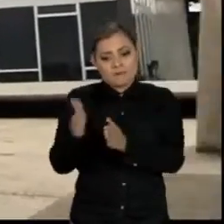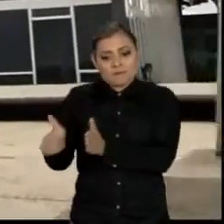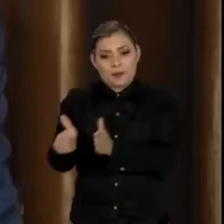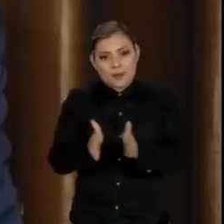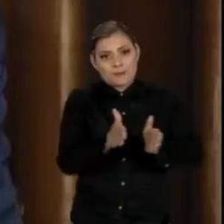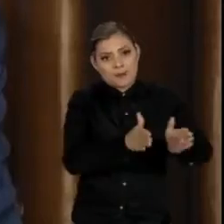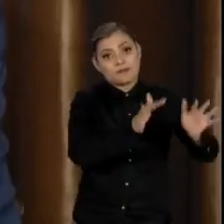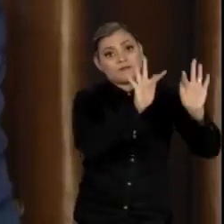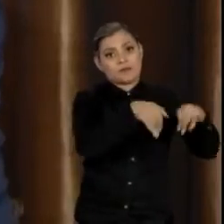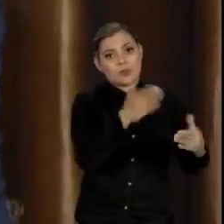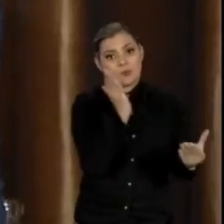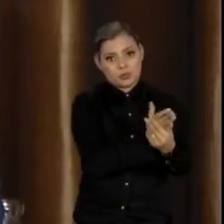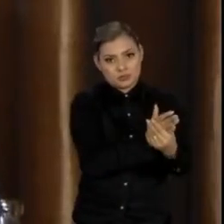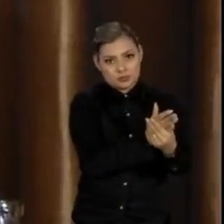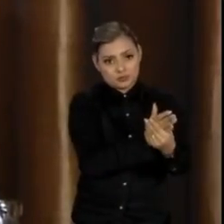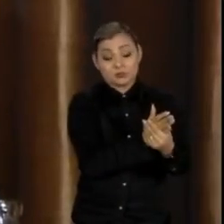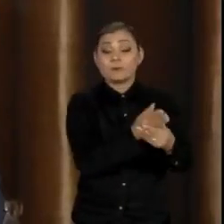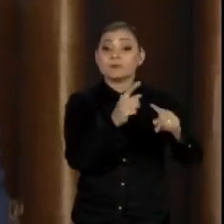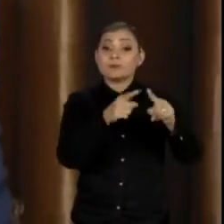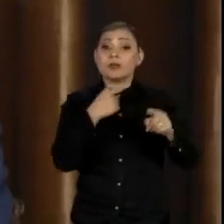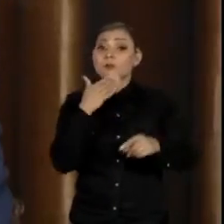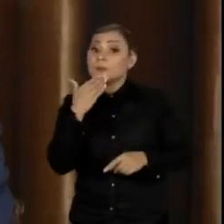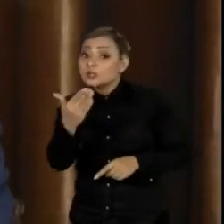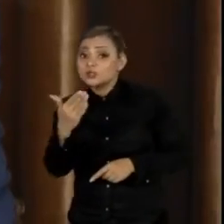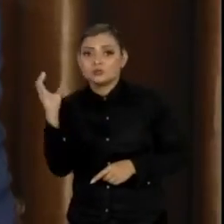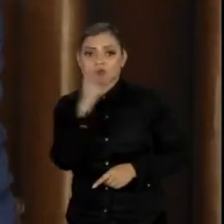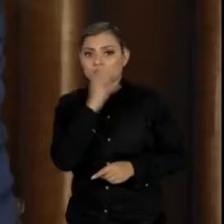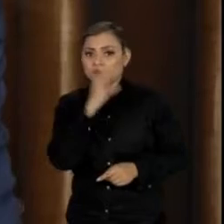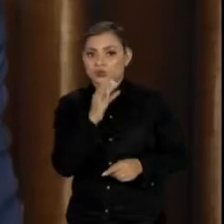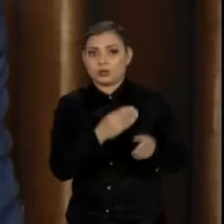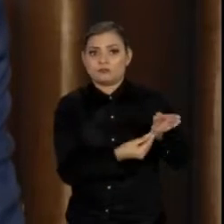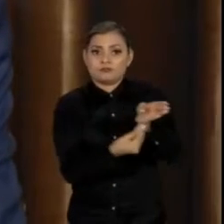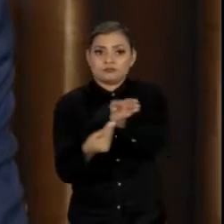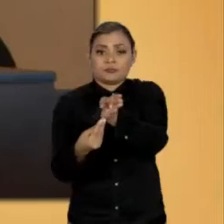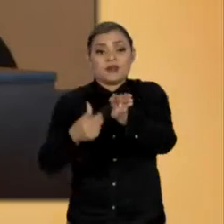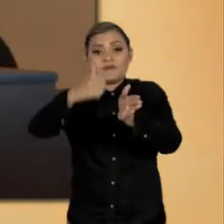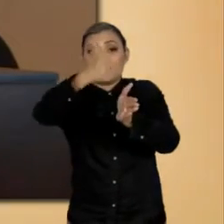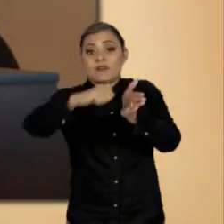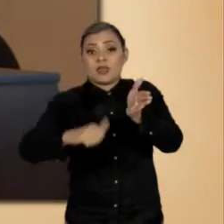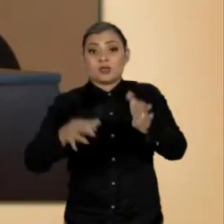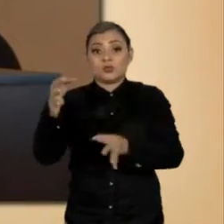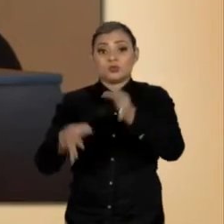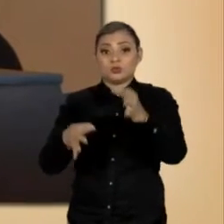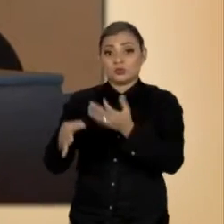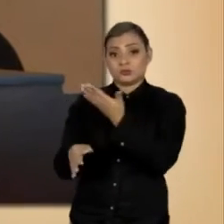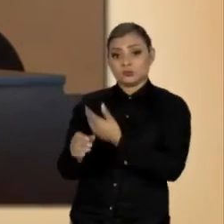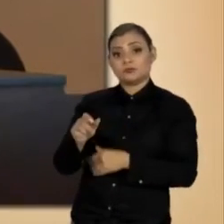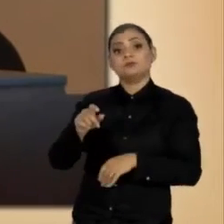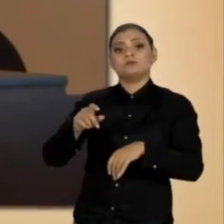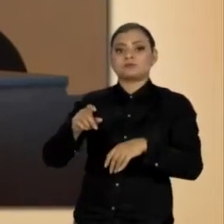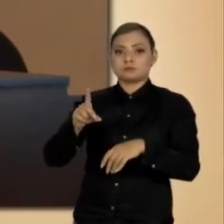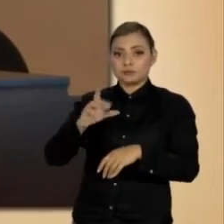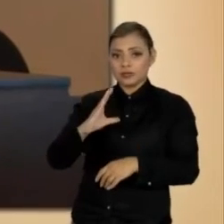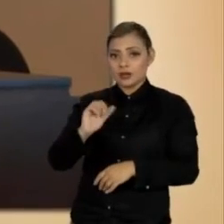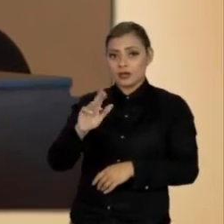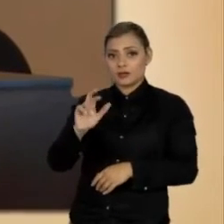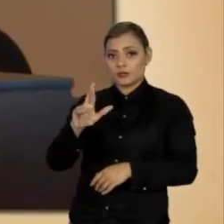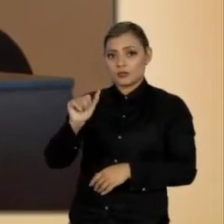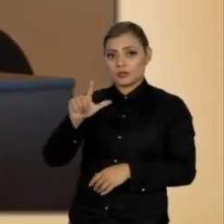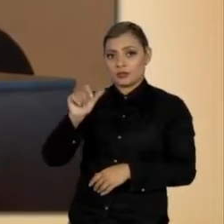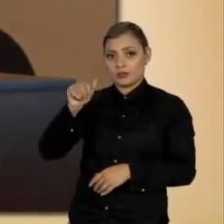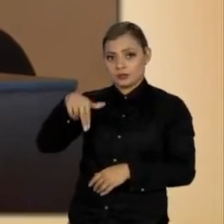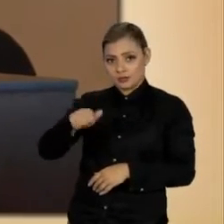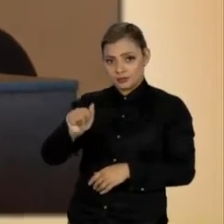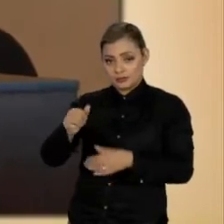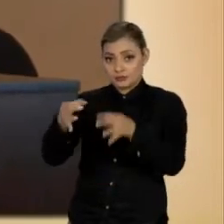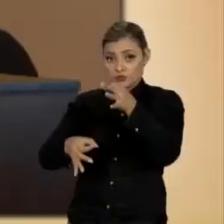de recurso. O pedido da defesa para a libertação imediata do ex-presidente deverá ser analisado pela juíza de execuções penais, Carolina Lebo, mas